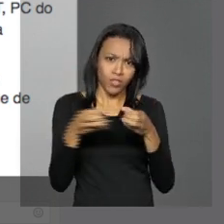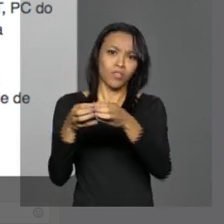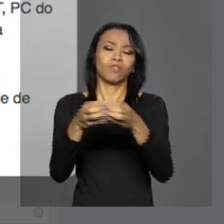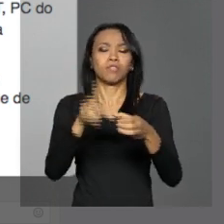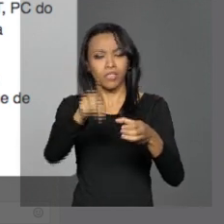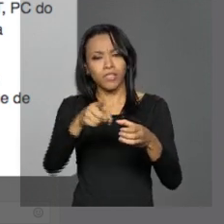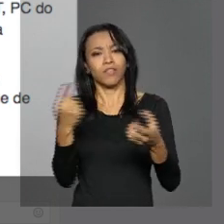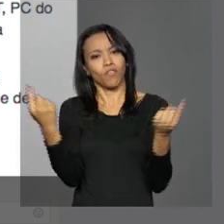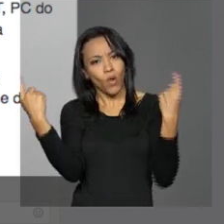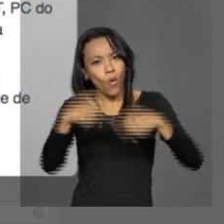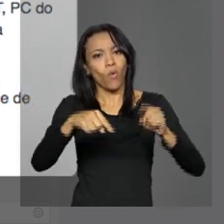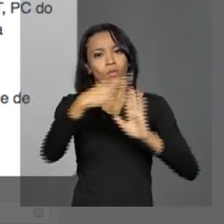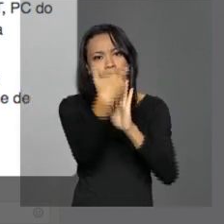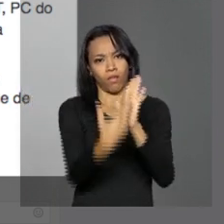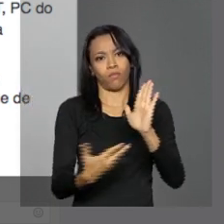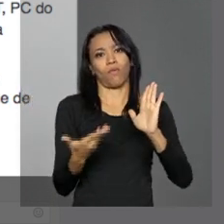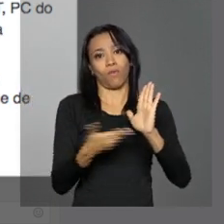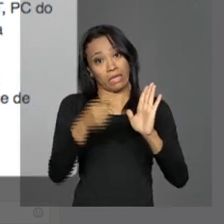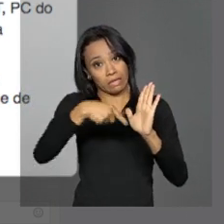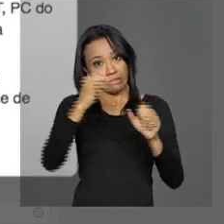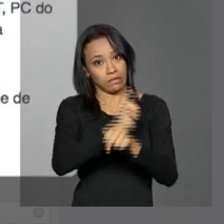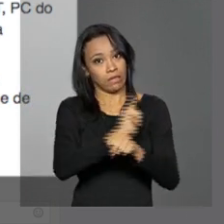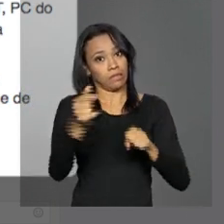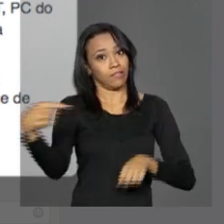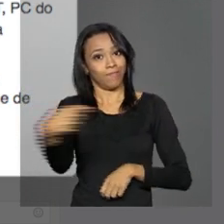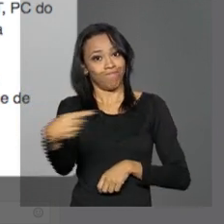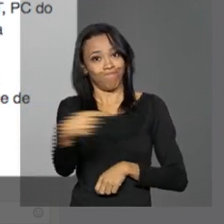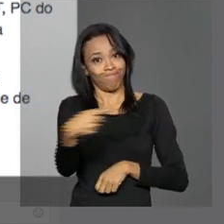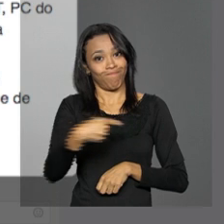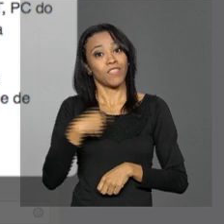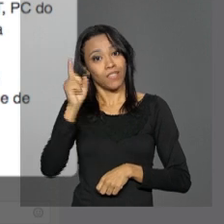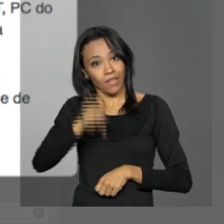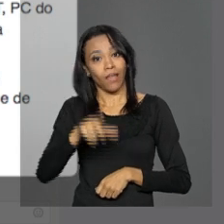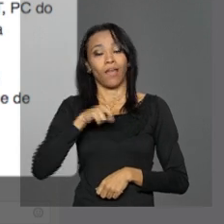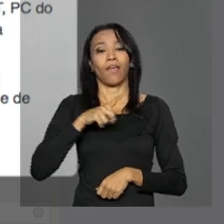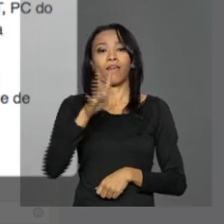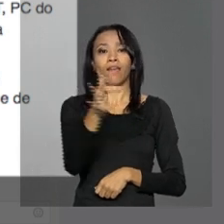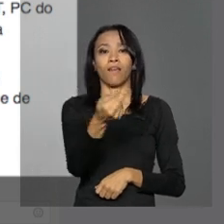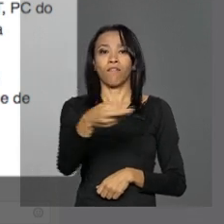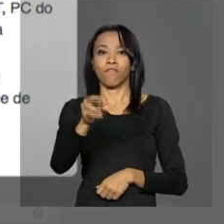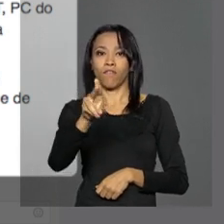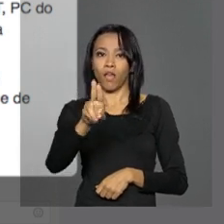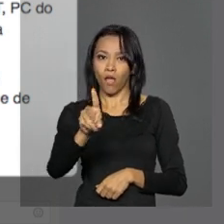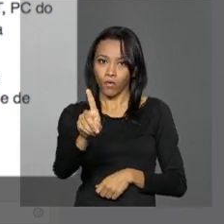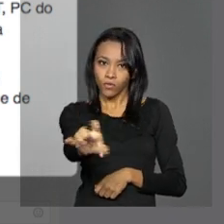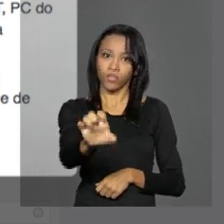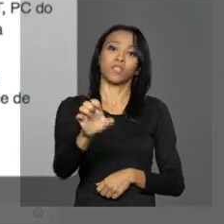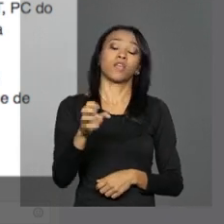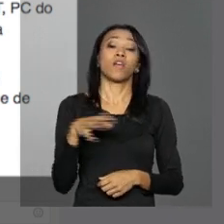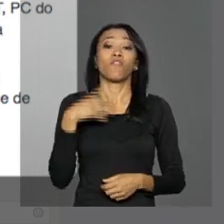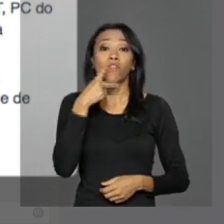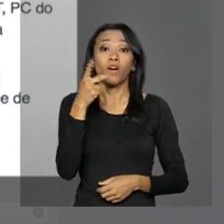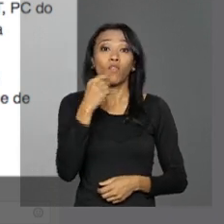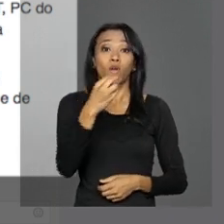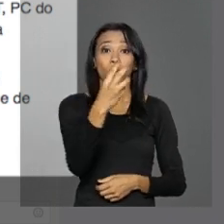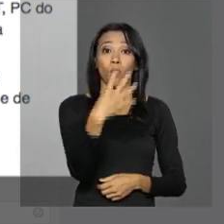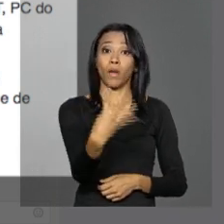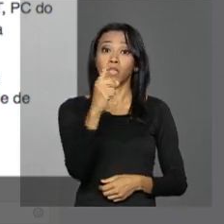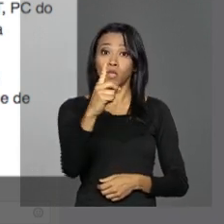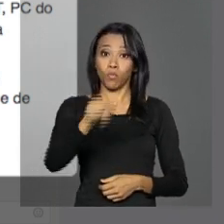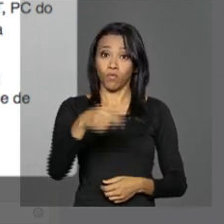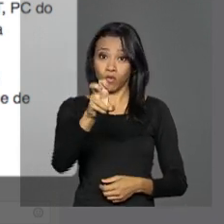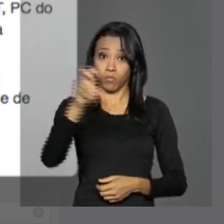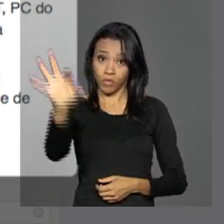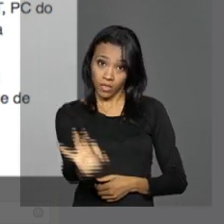voltar contra o relatório, instrumento, segundo ela, de uma fraude. Dilma Rousseff afirma que foram 41,5% dos